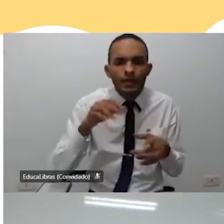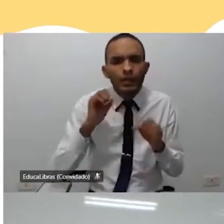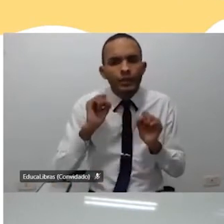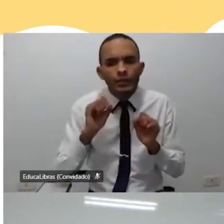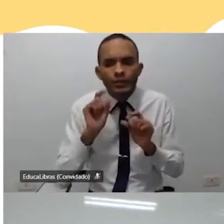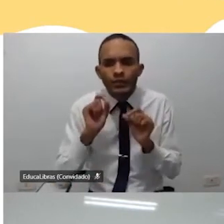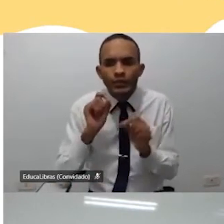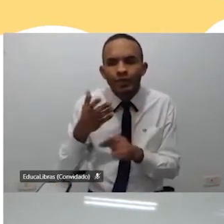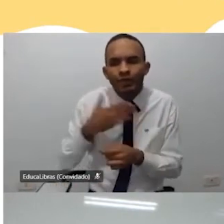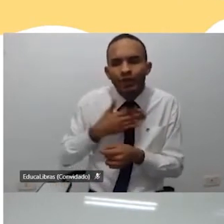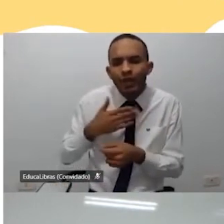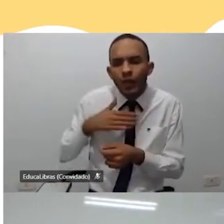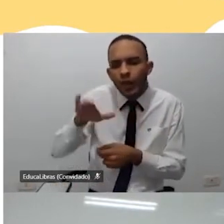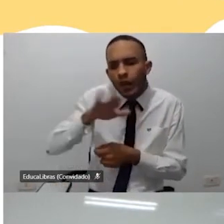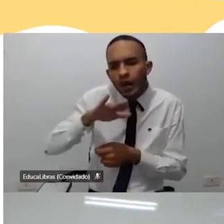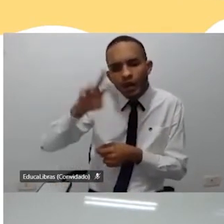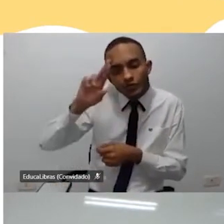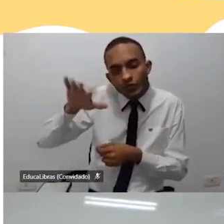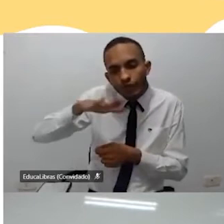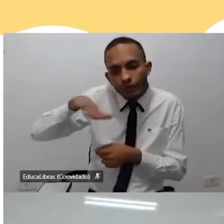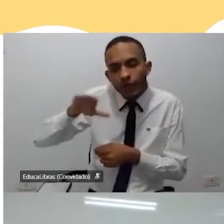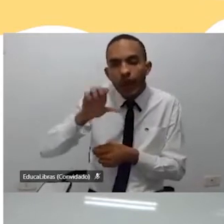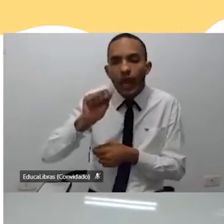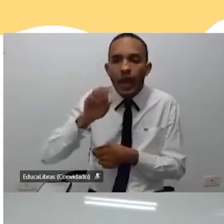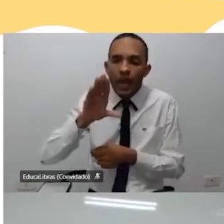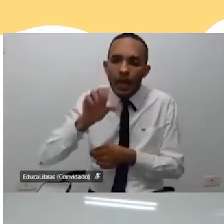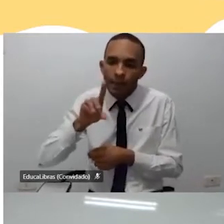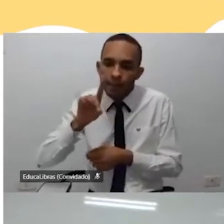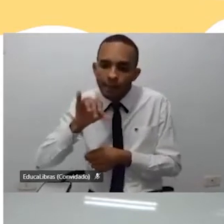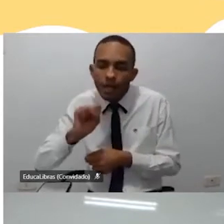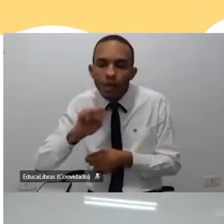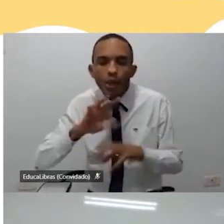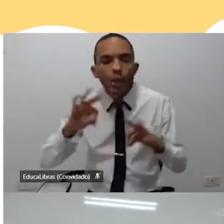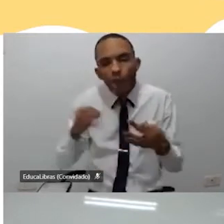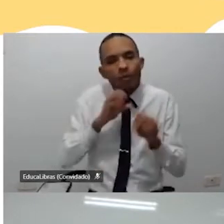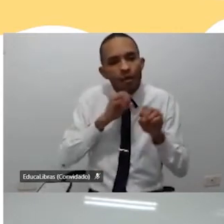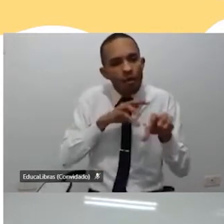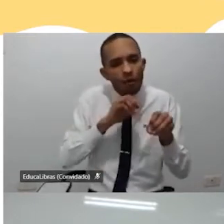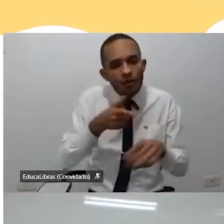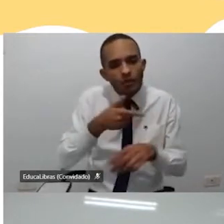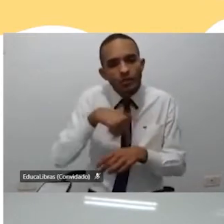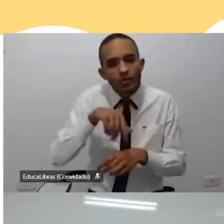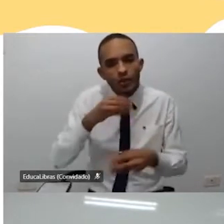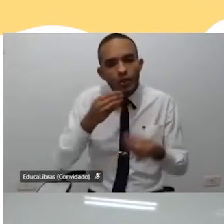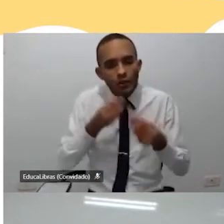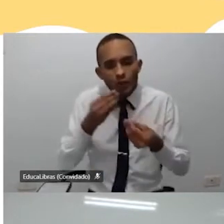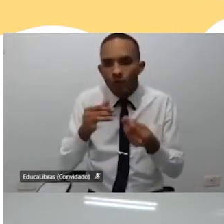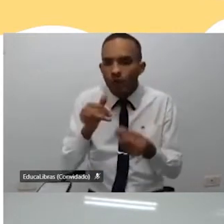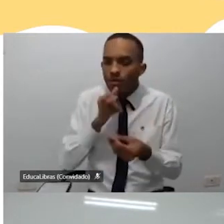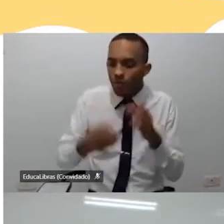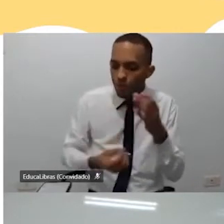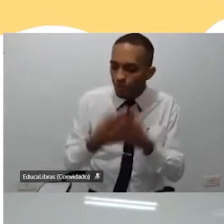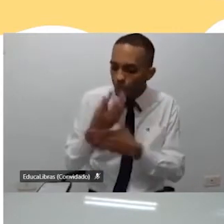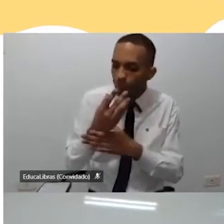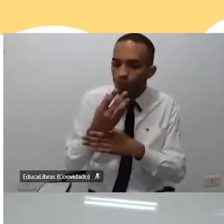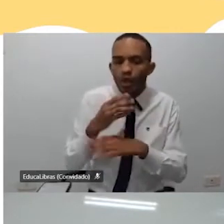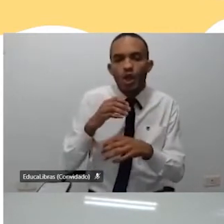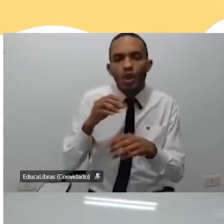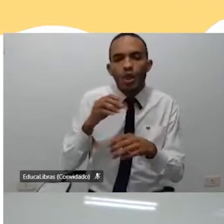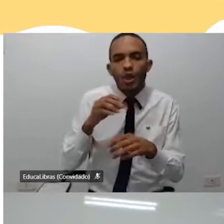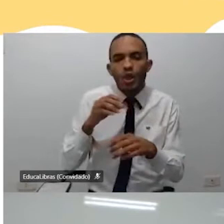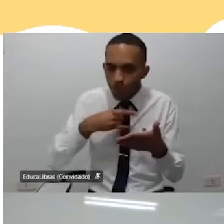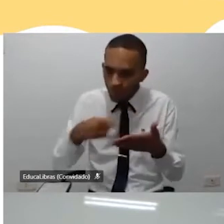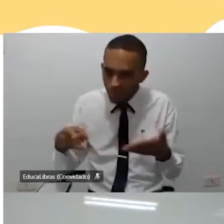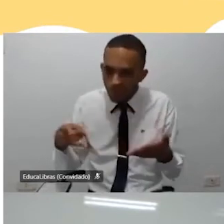quando eu era monitor da academia, nós fomos convidados até o todo, todos pela educação, para a gente construir um documento de juventude e esse